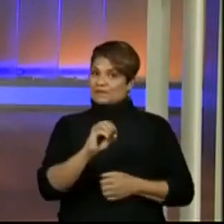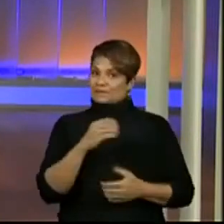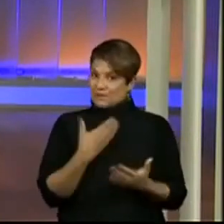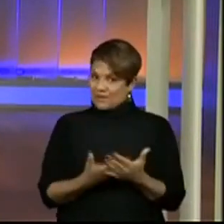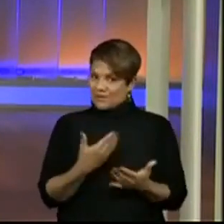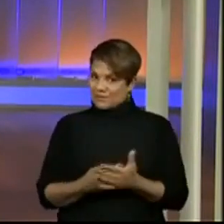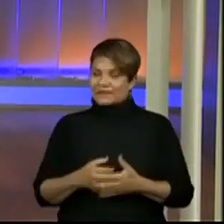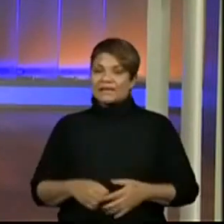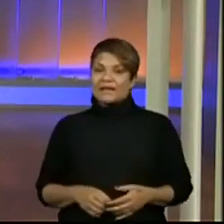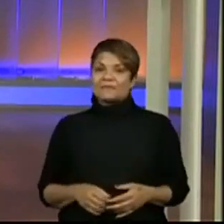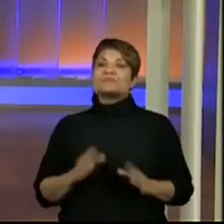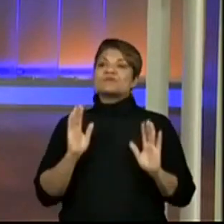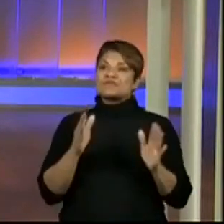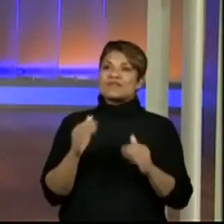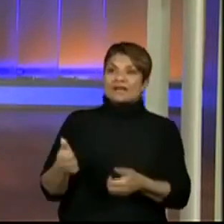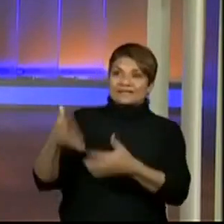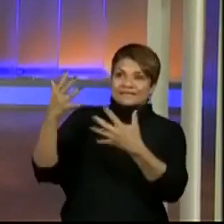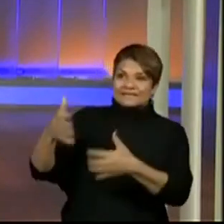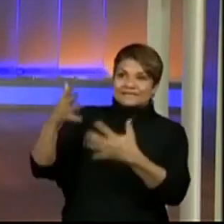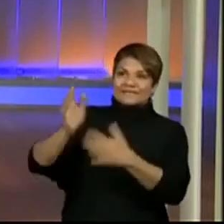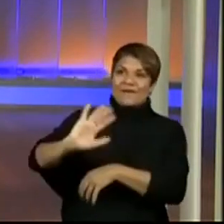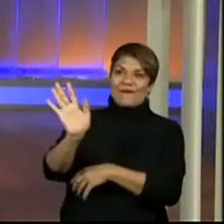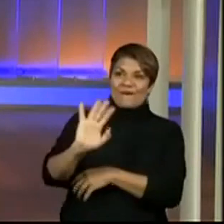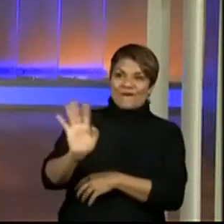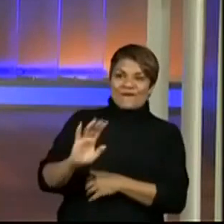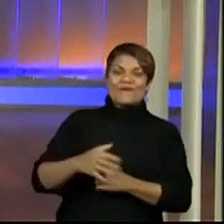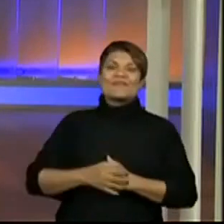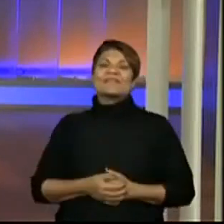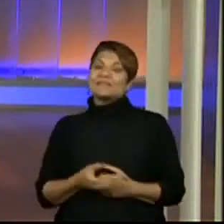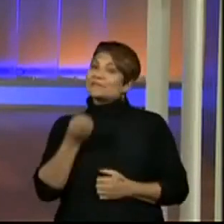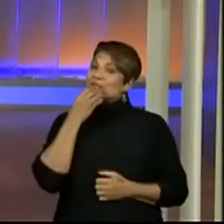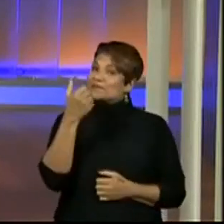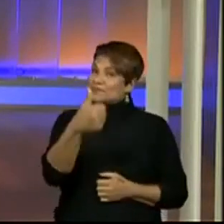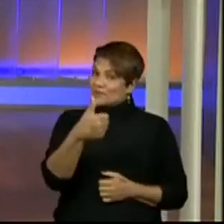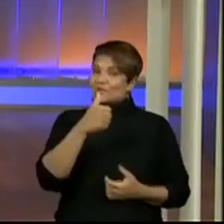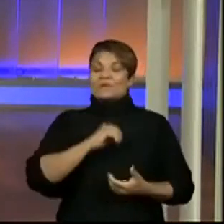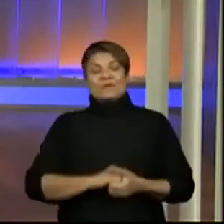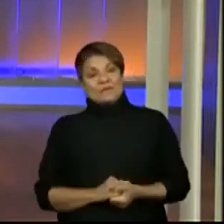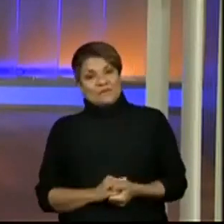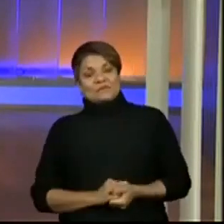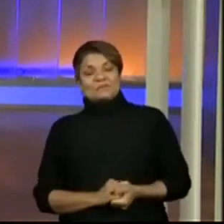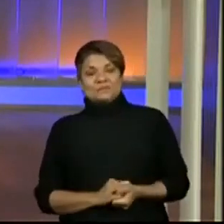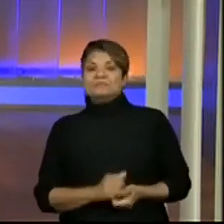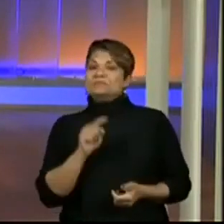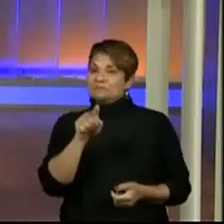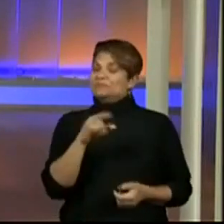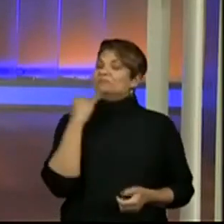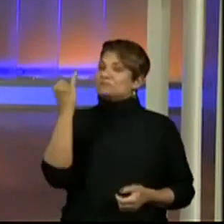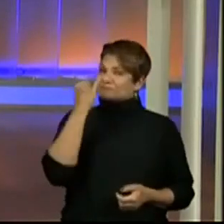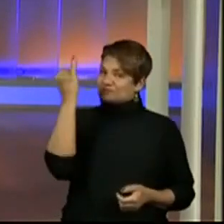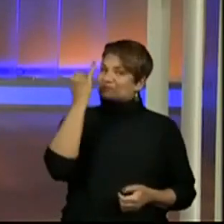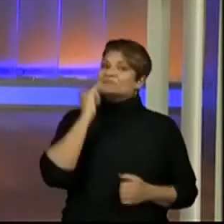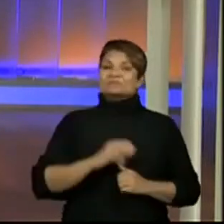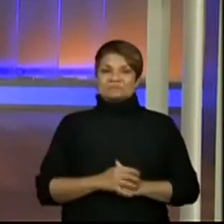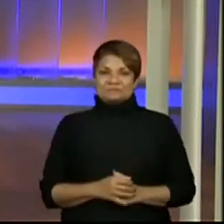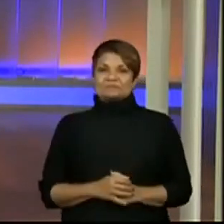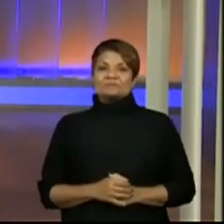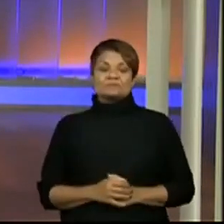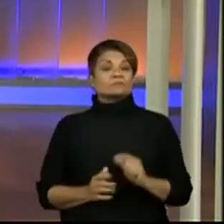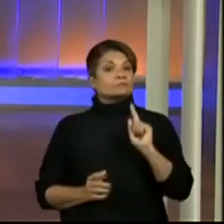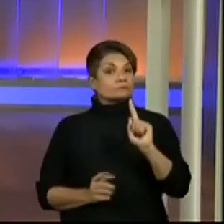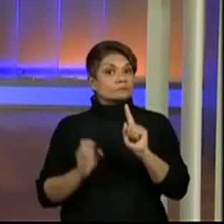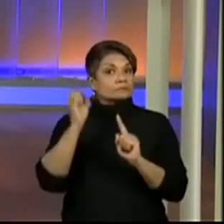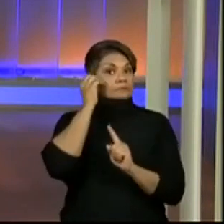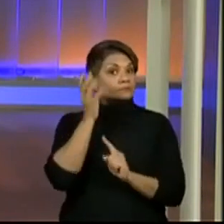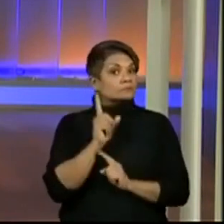pessoal já está comparecendo, falando oi no chat. Muito bom, isso é importantíssimo. E não